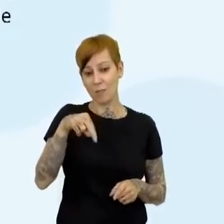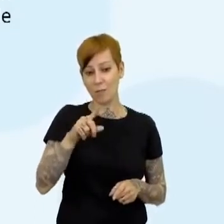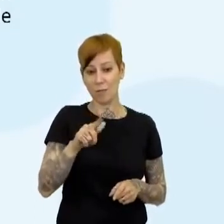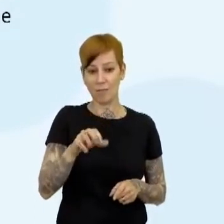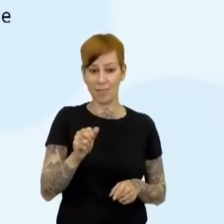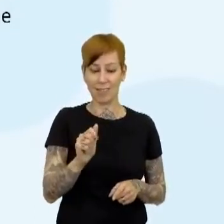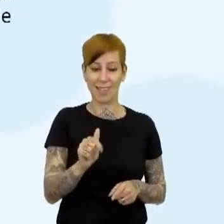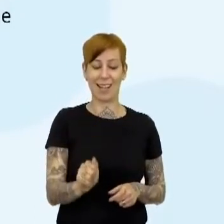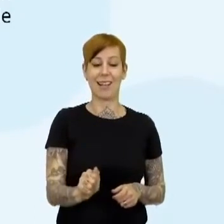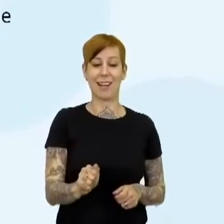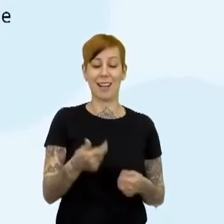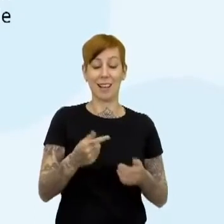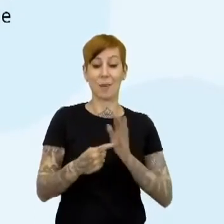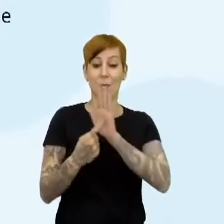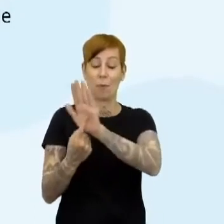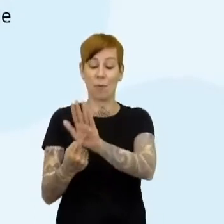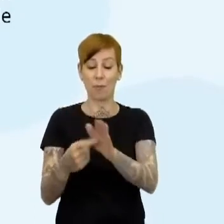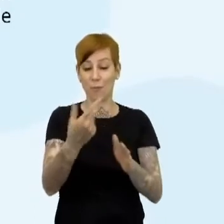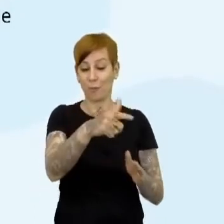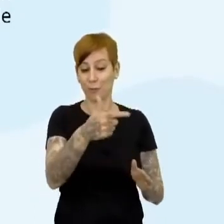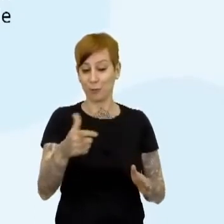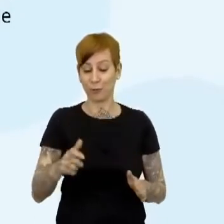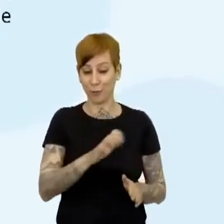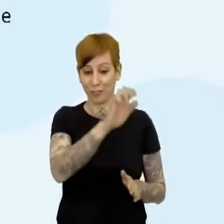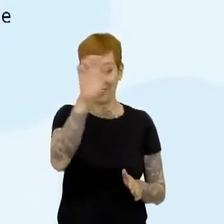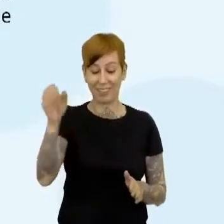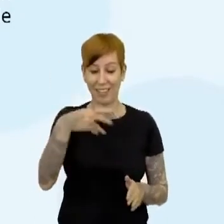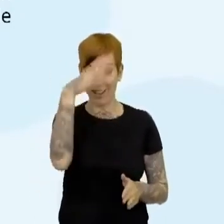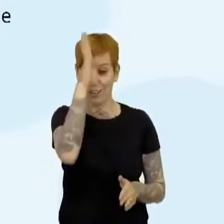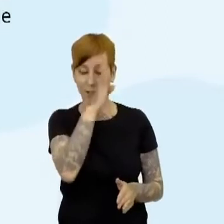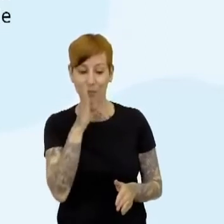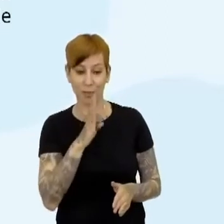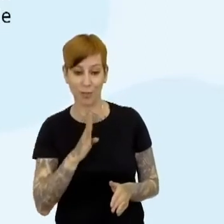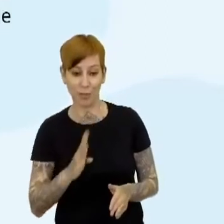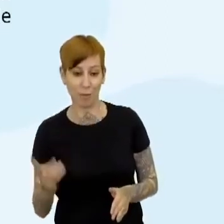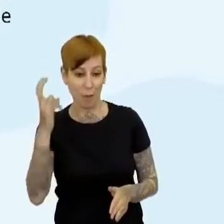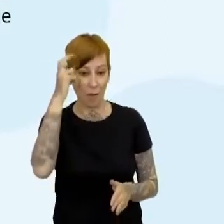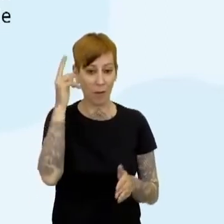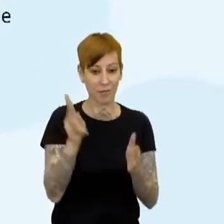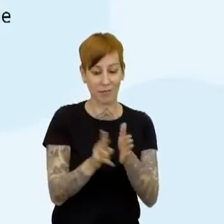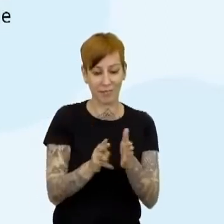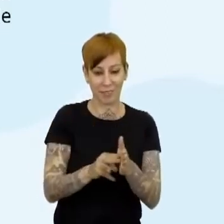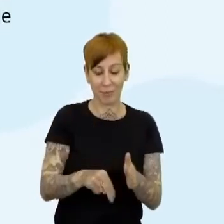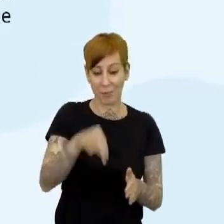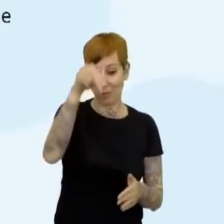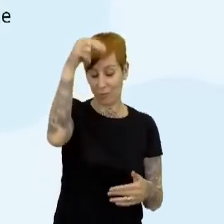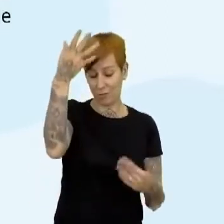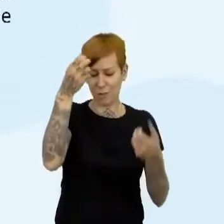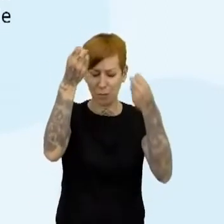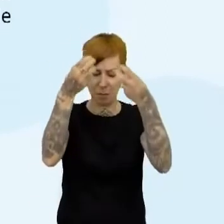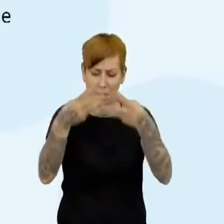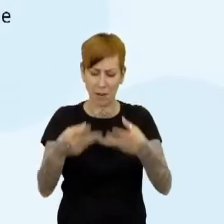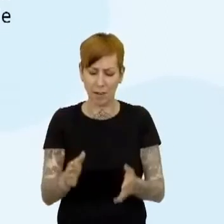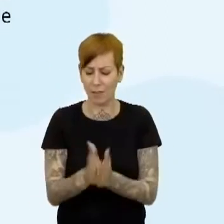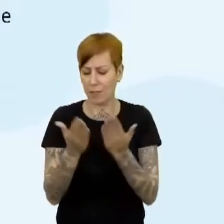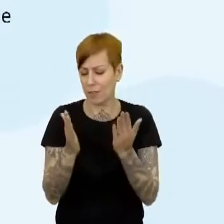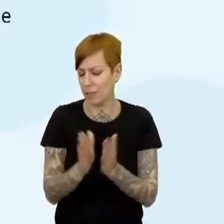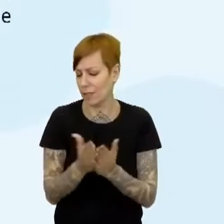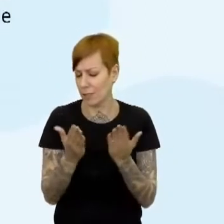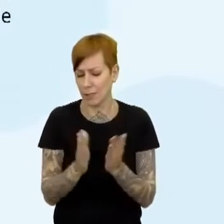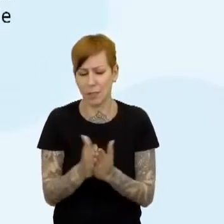Chote, Forró, o Pé de Serra. Suas composições também descreviam a pobreza, as tristezas e as